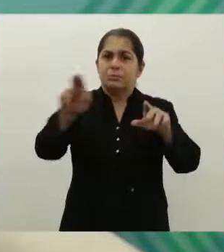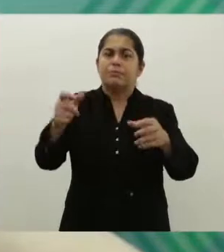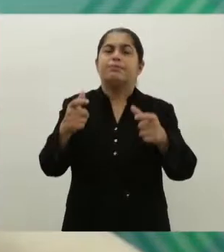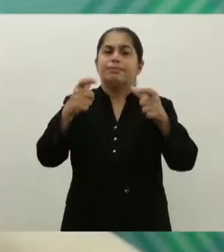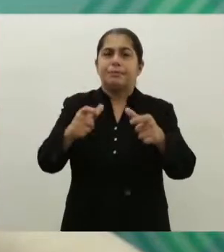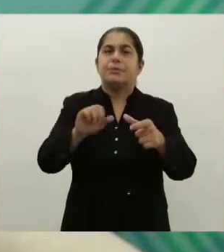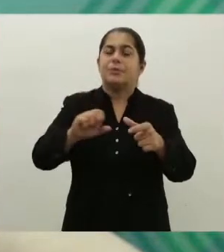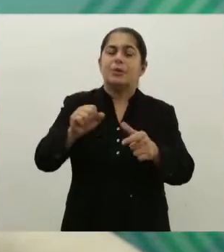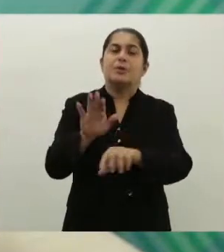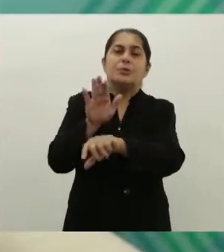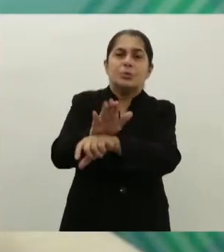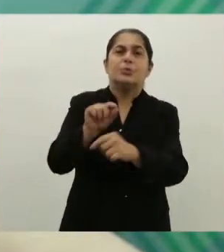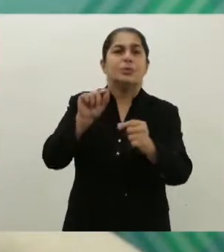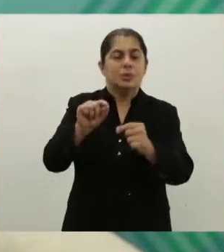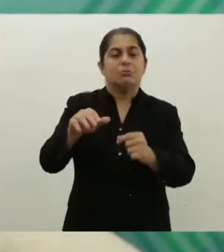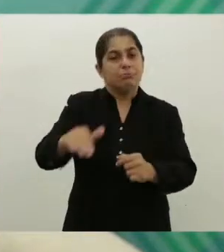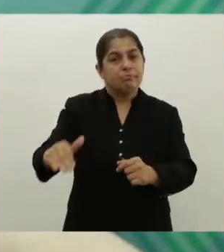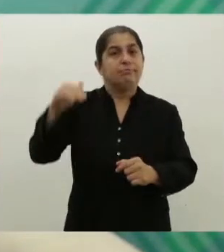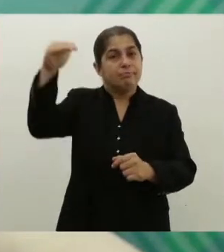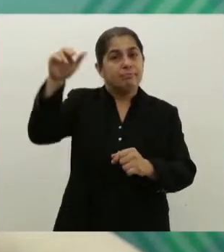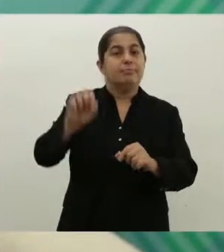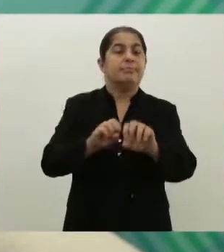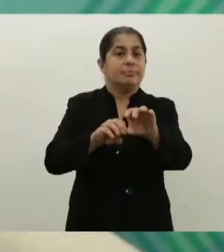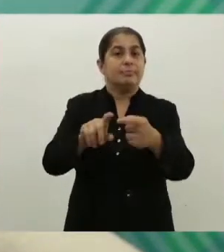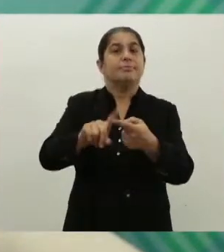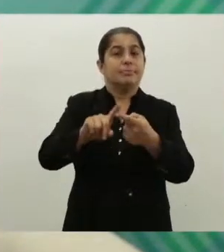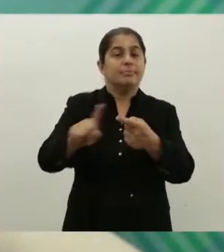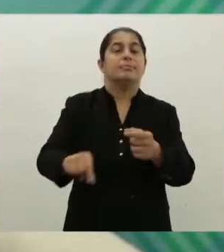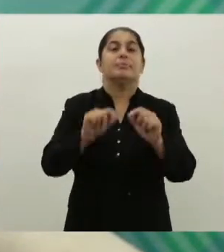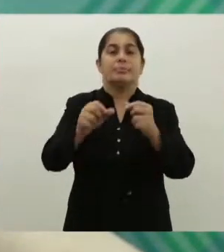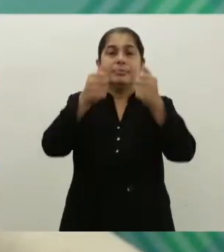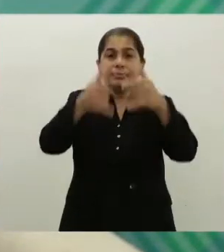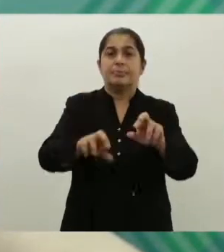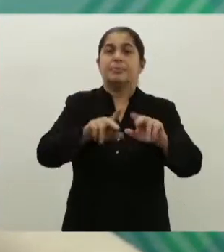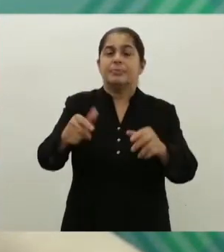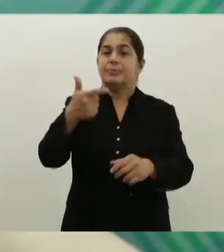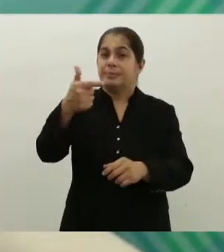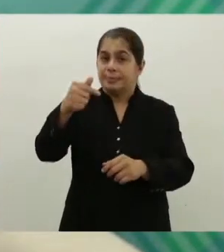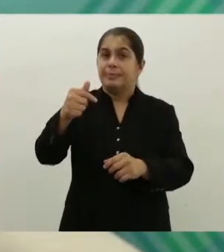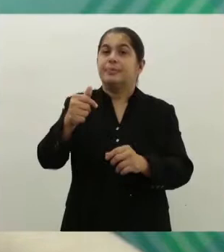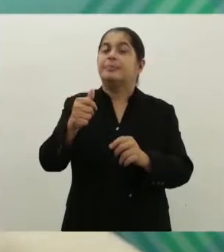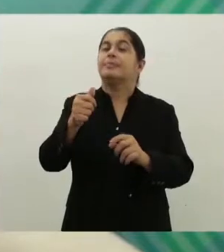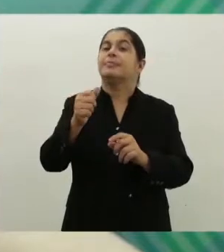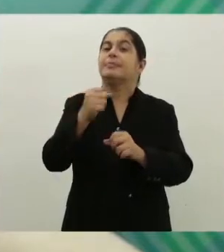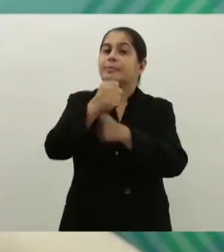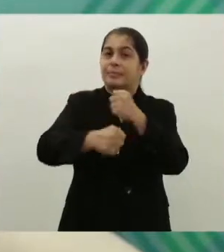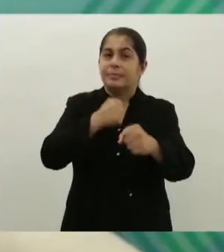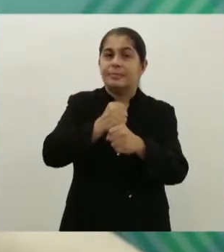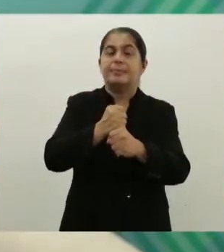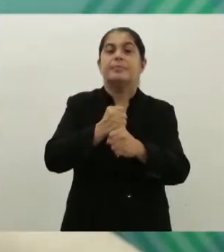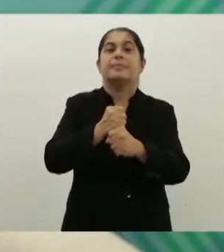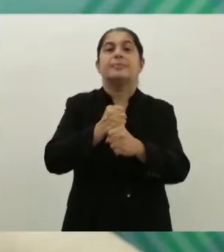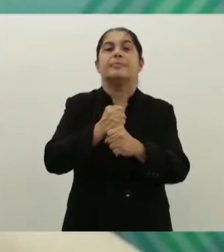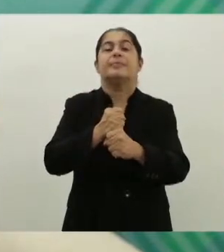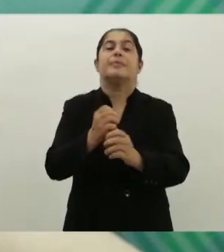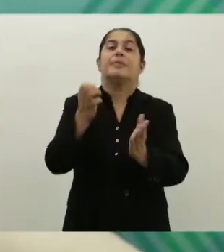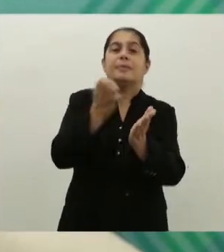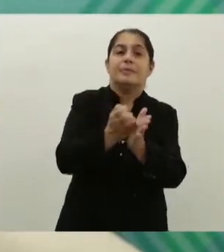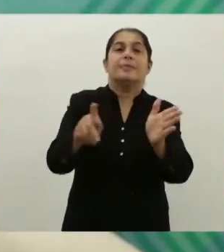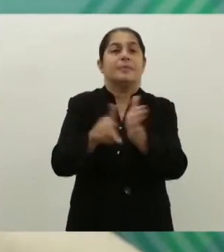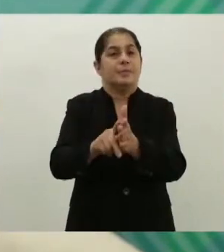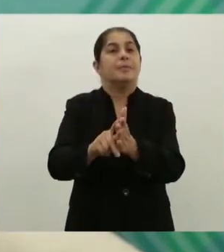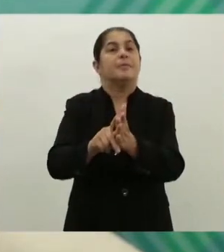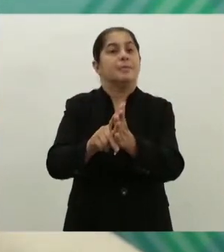Promotorias de Justiça de Defesa da Criança e do Adolescente e da Educação. Ela vai falar sobre os 27 anos do ECA, o Estatuto da